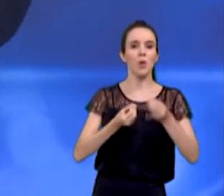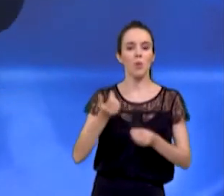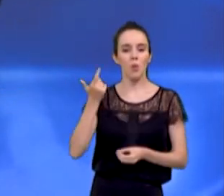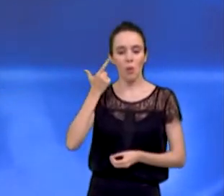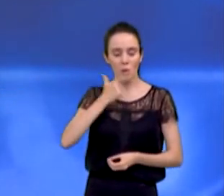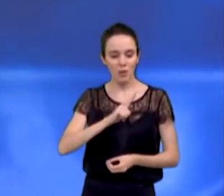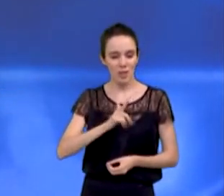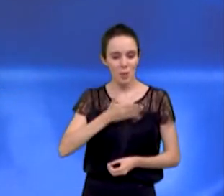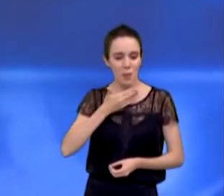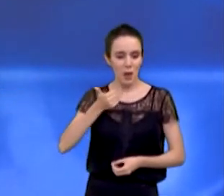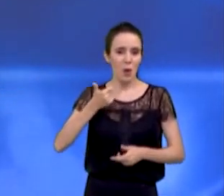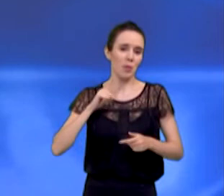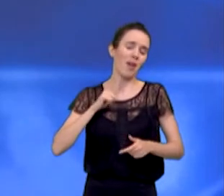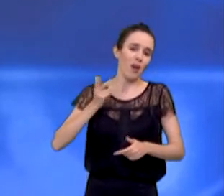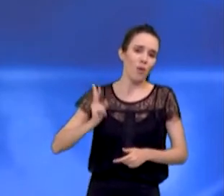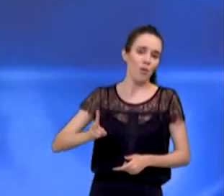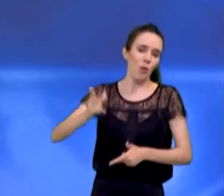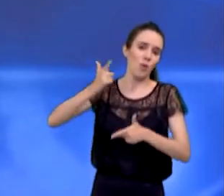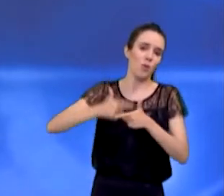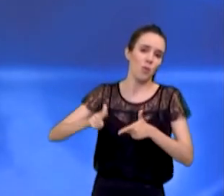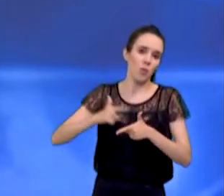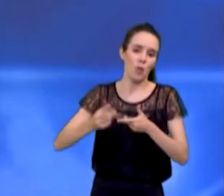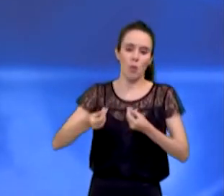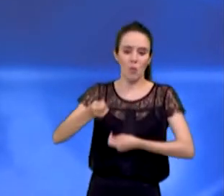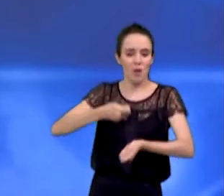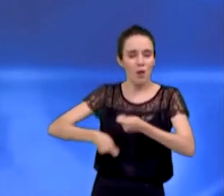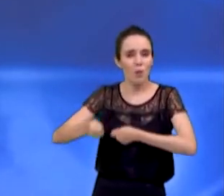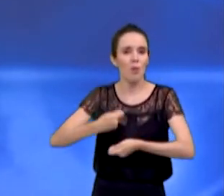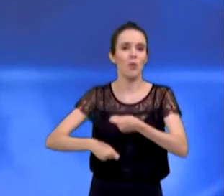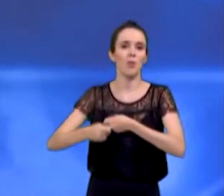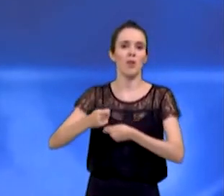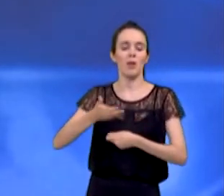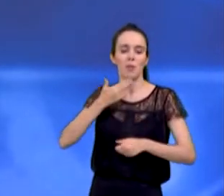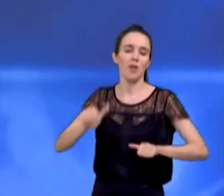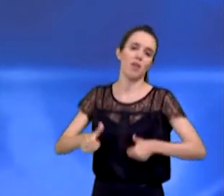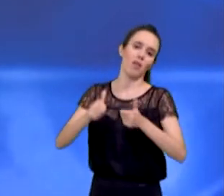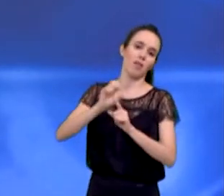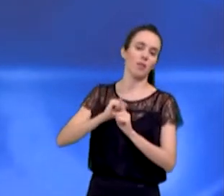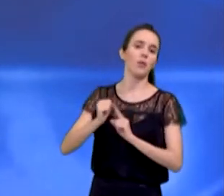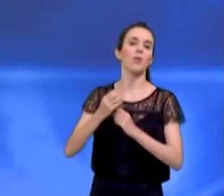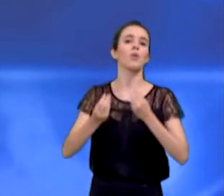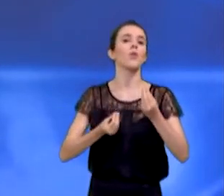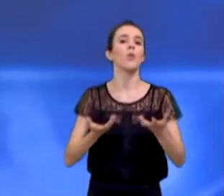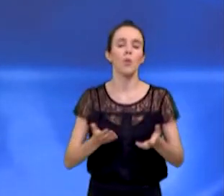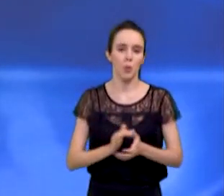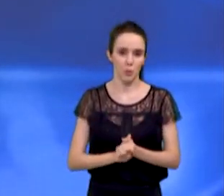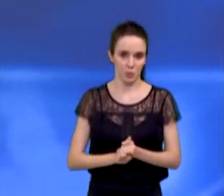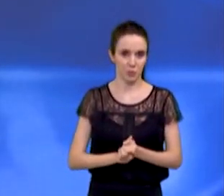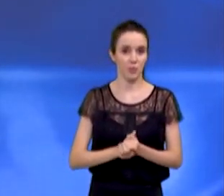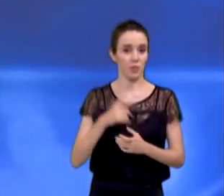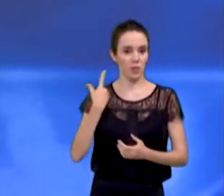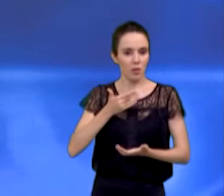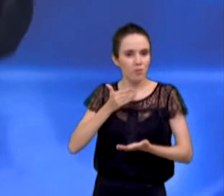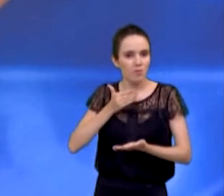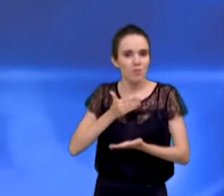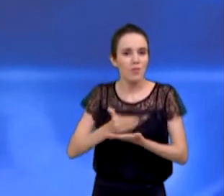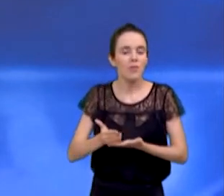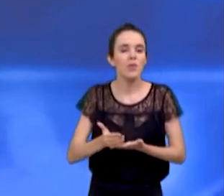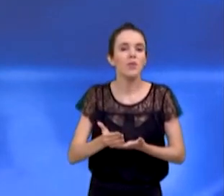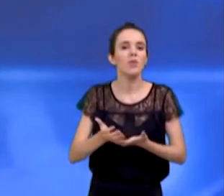e também das suas consequências econômicas e sociais. Está certo? Então, o que nós pretendemos fazer? Primeira coisa,